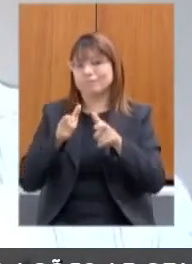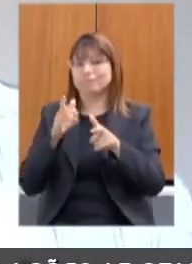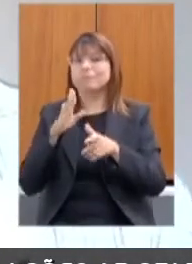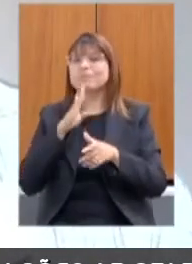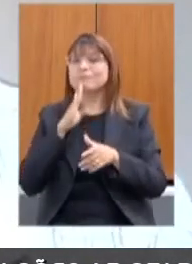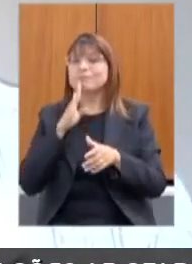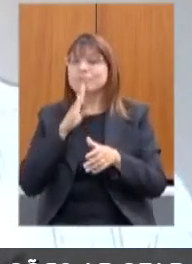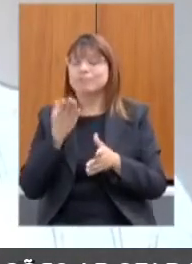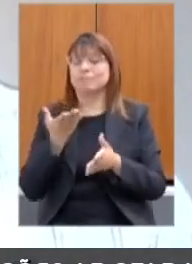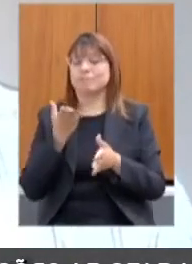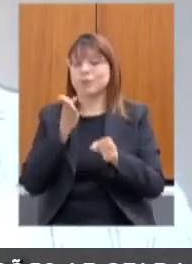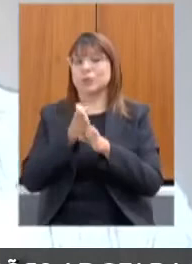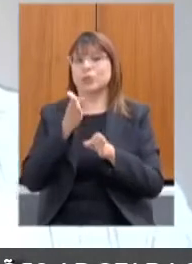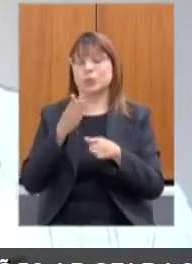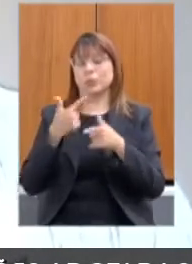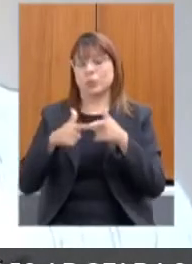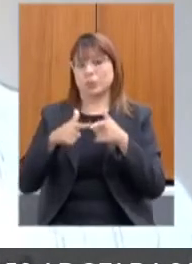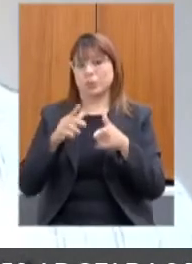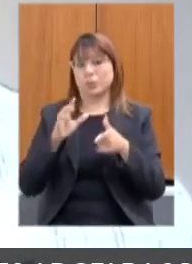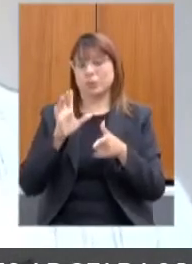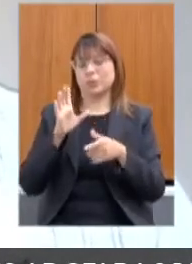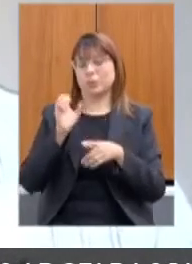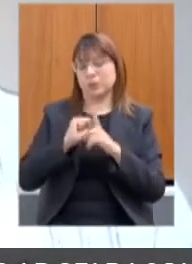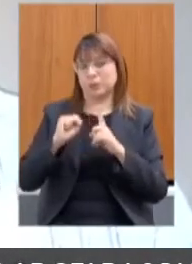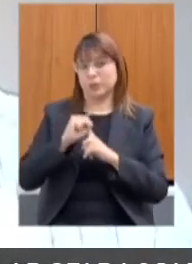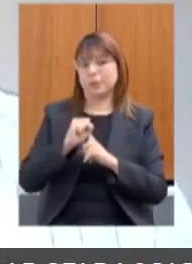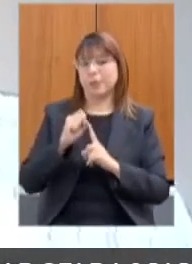solicitei, inclusive, já está aprovado o requerimento